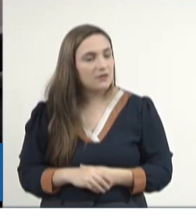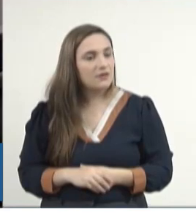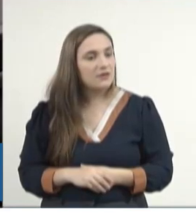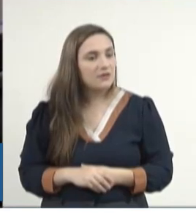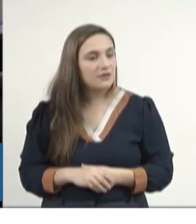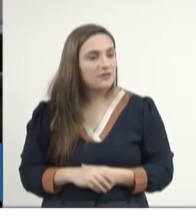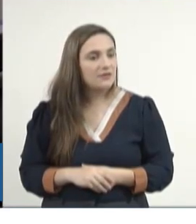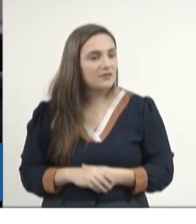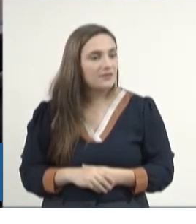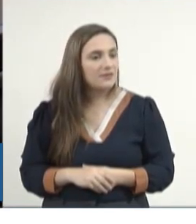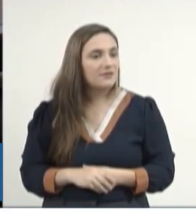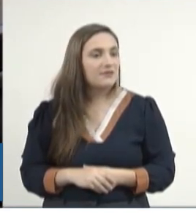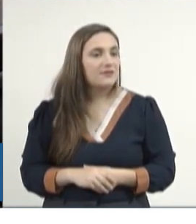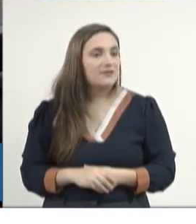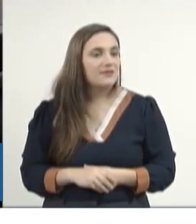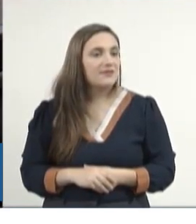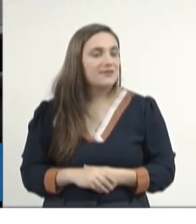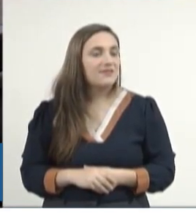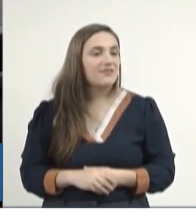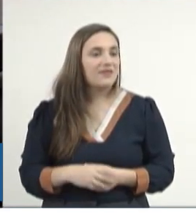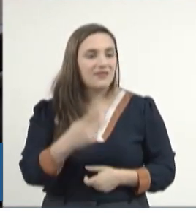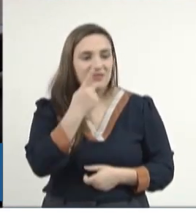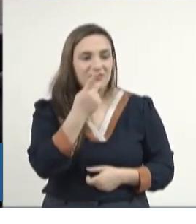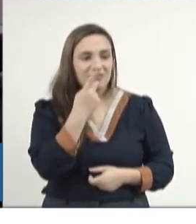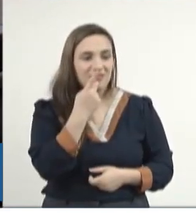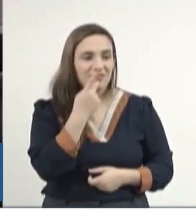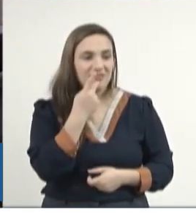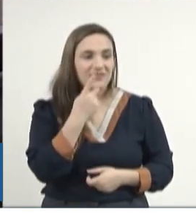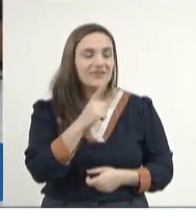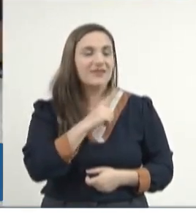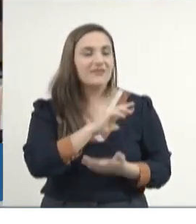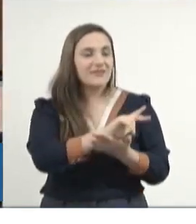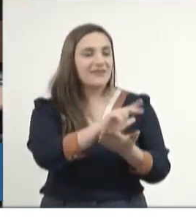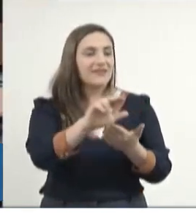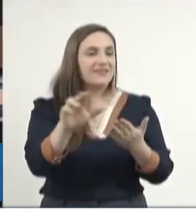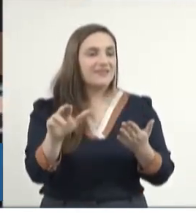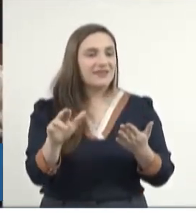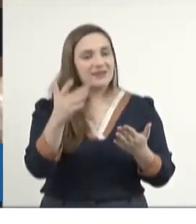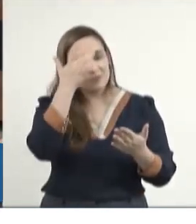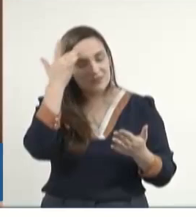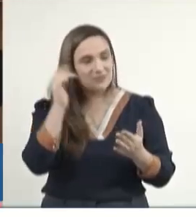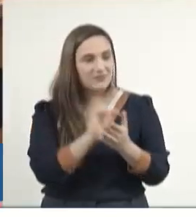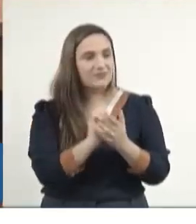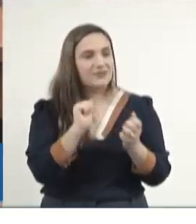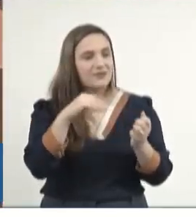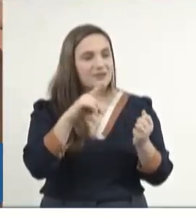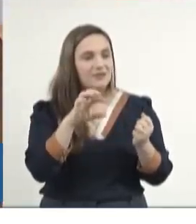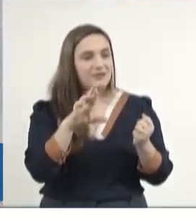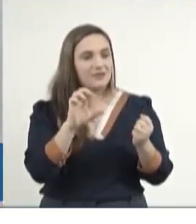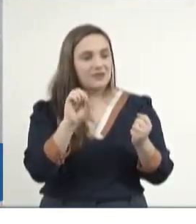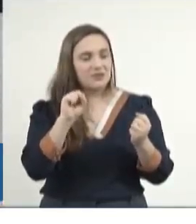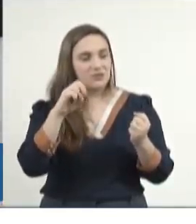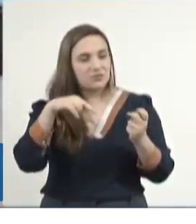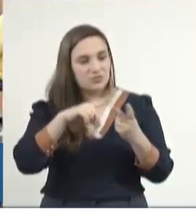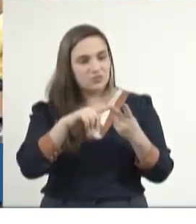Ah, não, não, ele está falando do nome da comissão. São várias pessoas. Anderson, Tero, Luciana,